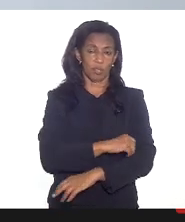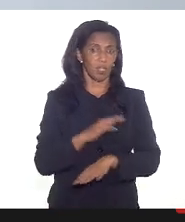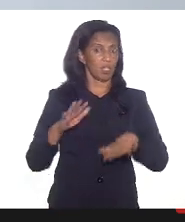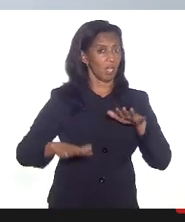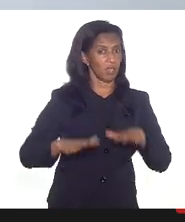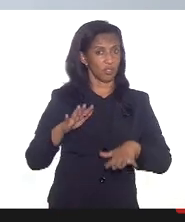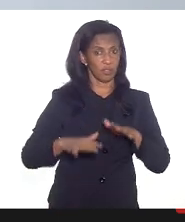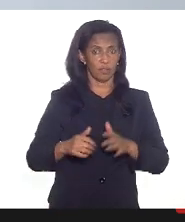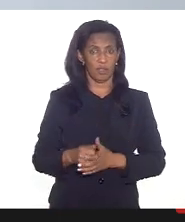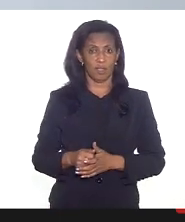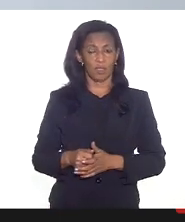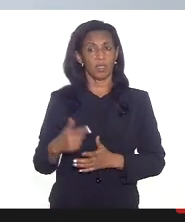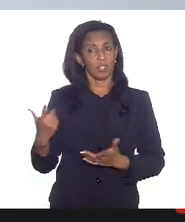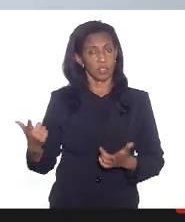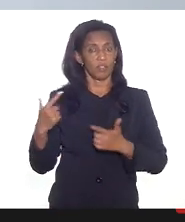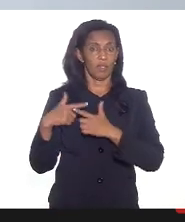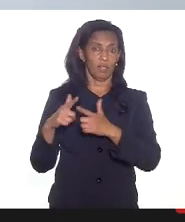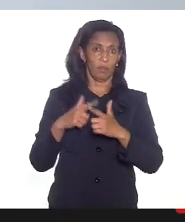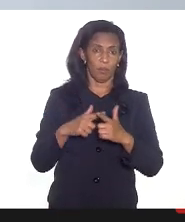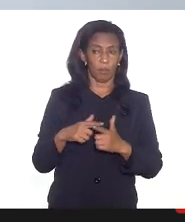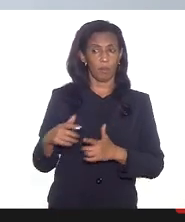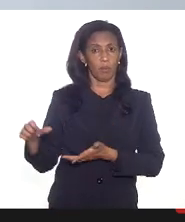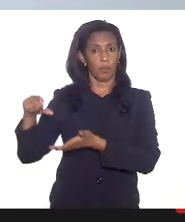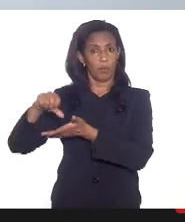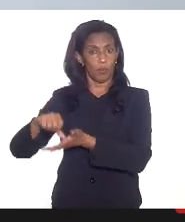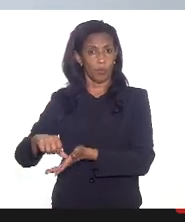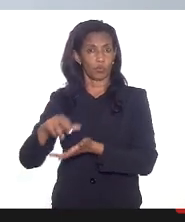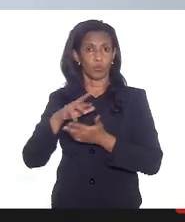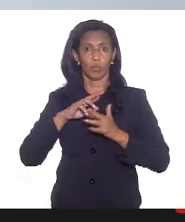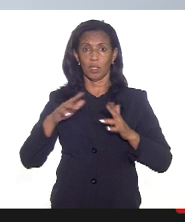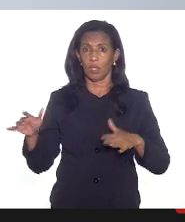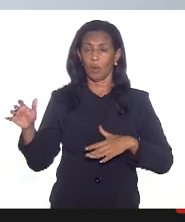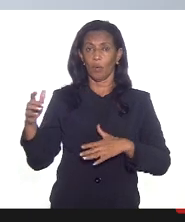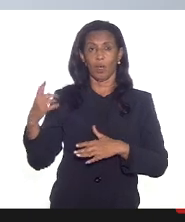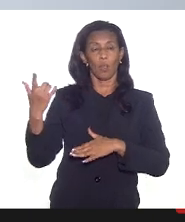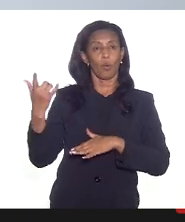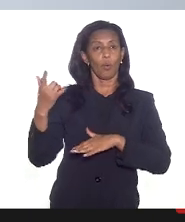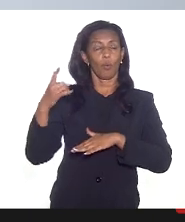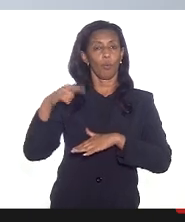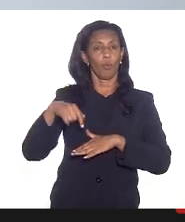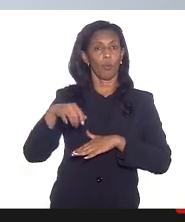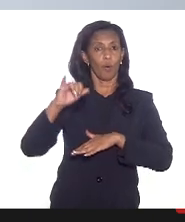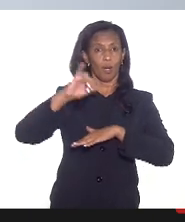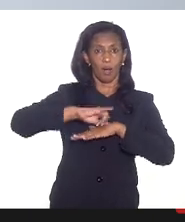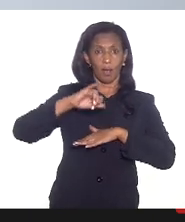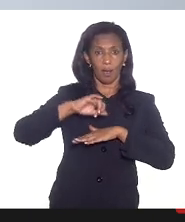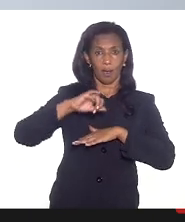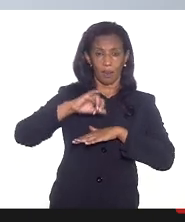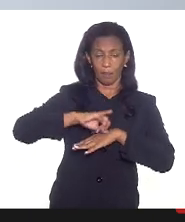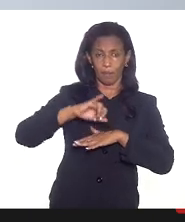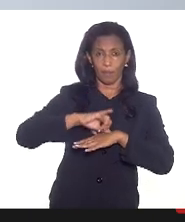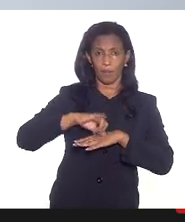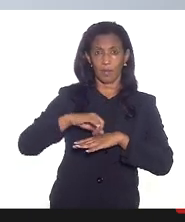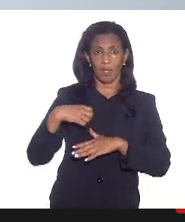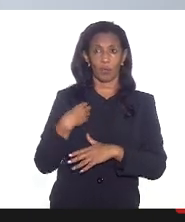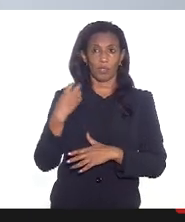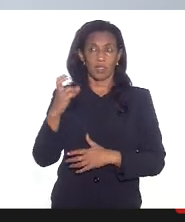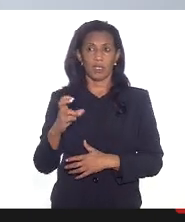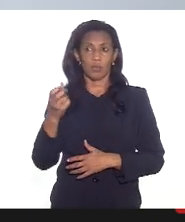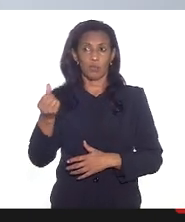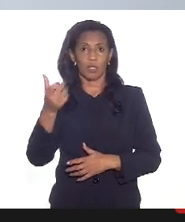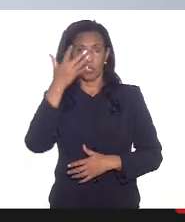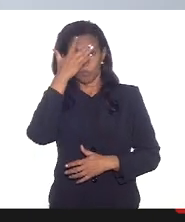às vezes a gente vai ter situações em unidades de saúde que não é como o Rio de Janeiro e o que a gente tem sete equipes cinco equipes três equipes numa unidade